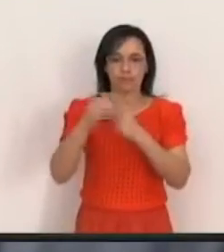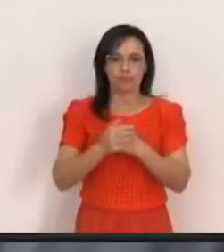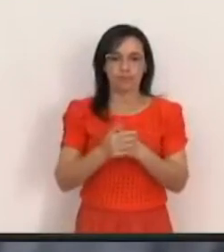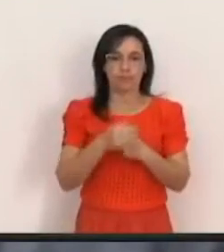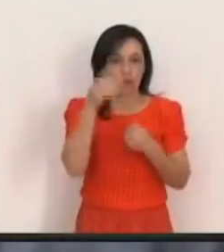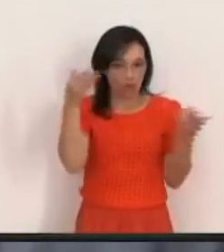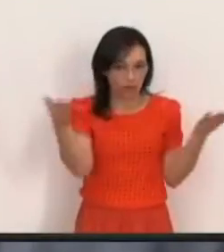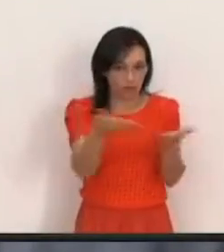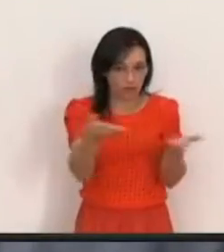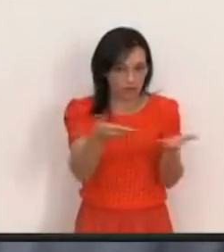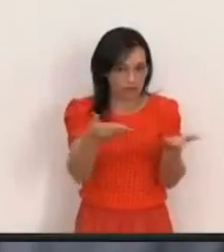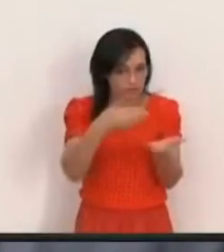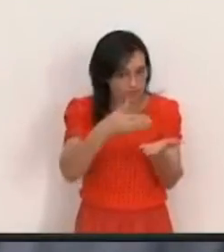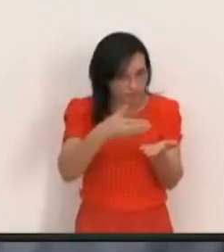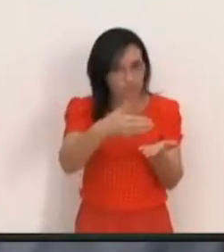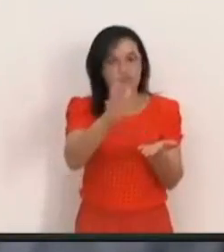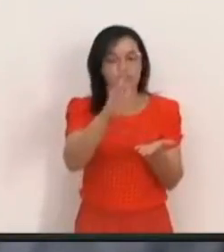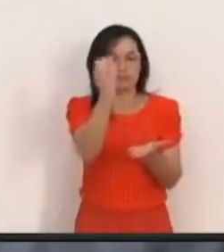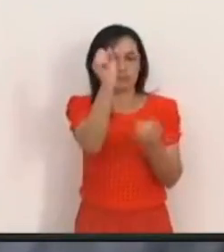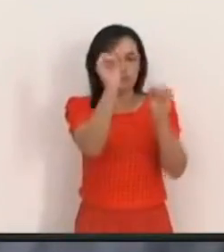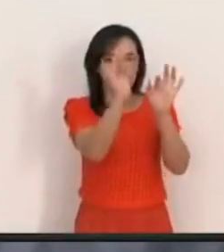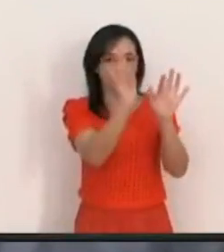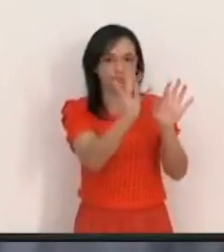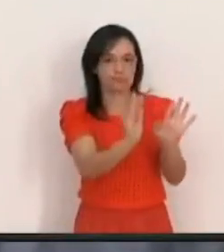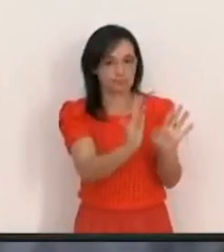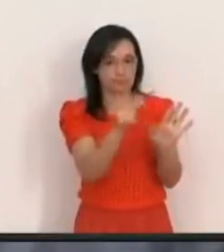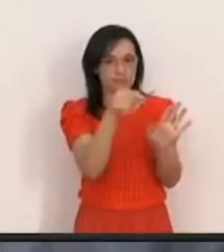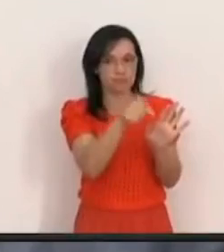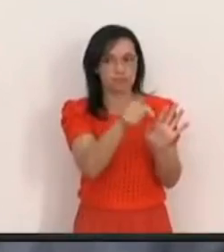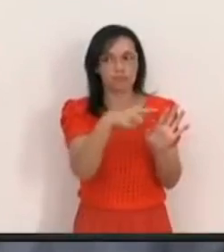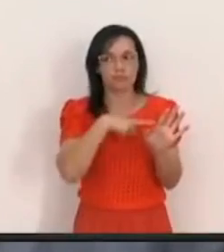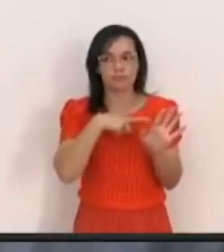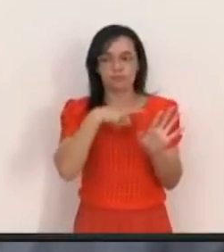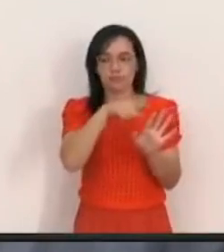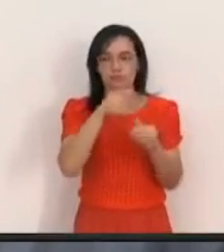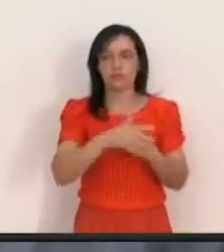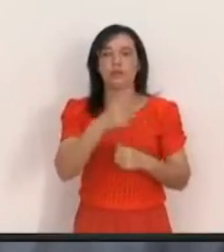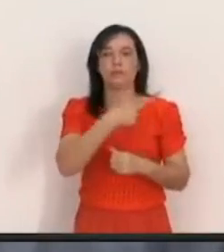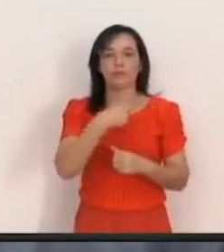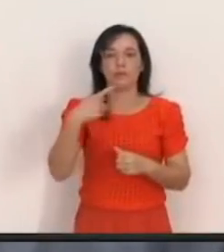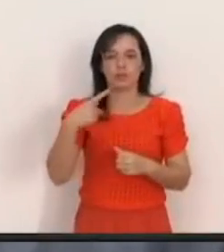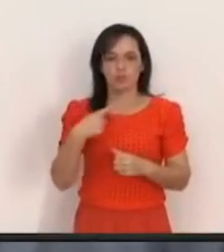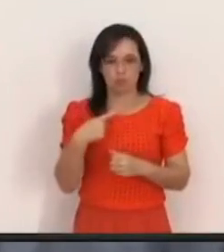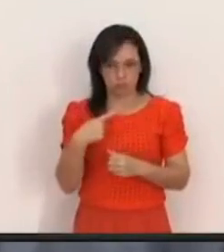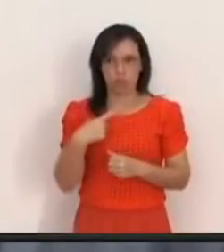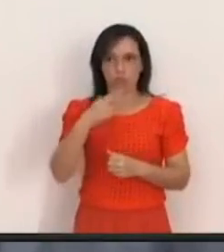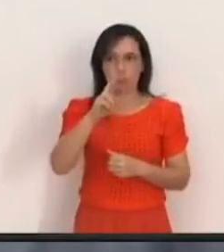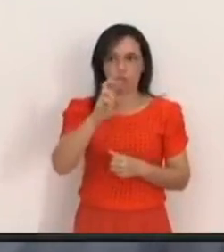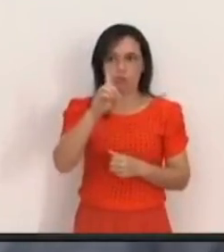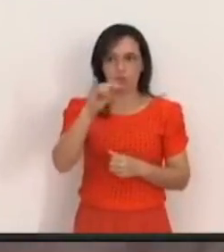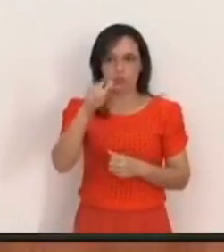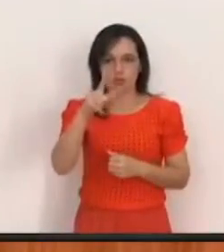desse momento Da consagração Da imposição de mãos Ele então é Pastor Rodrigo Amém?